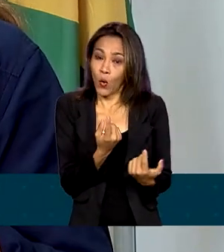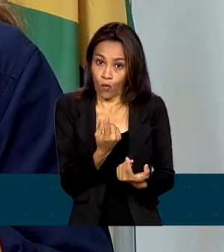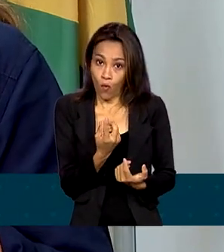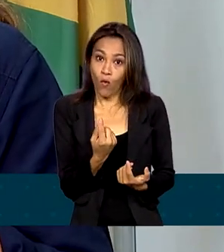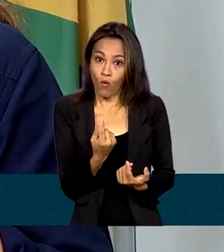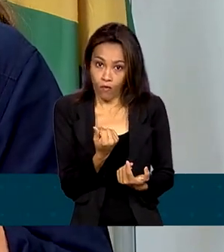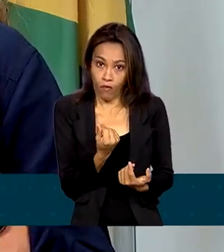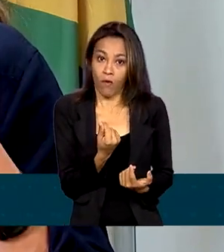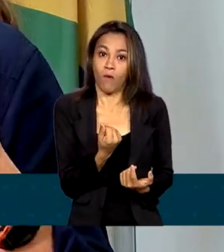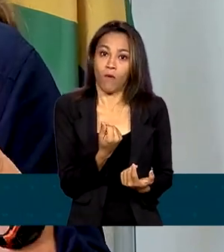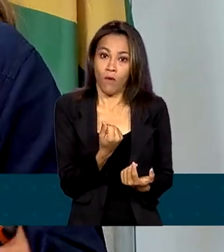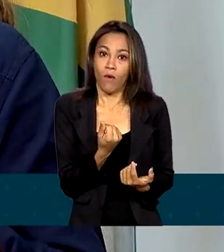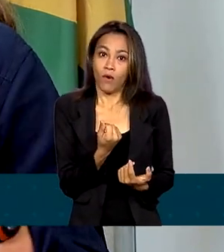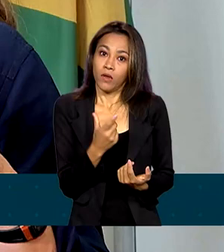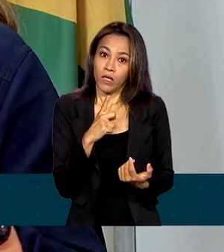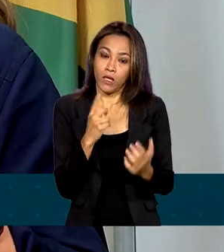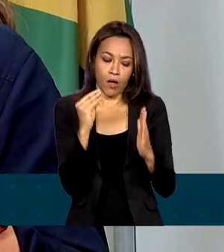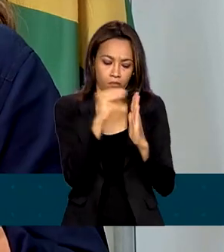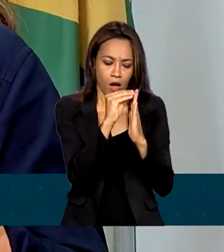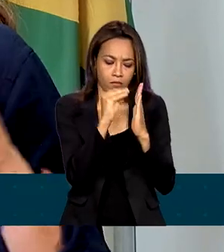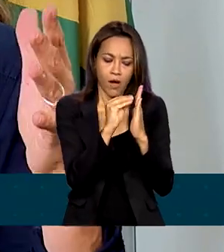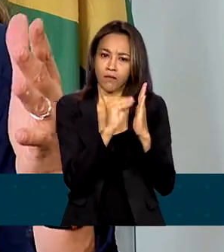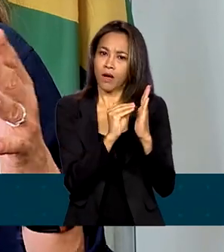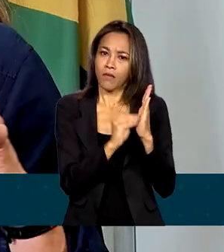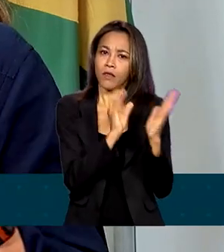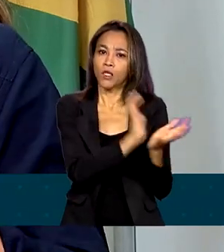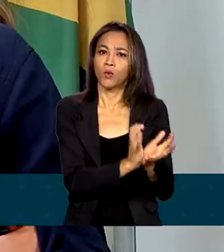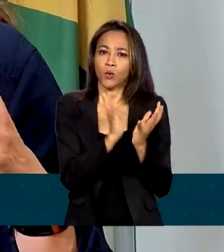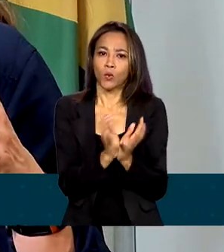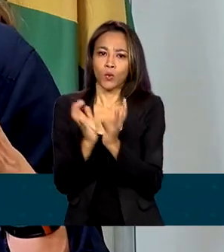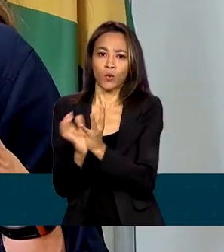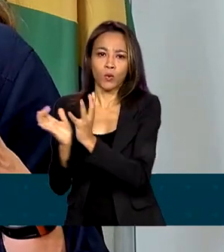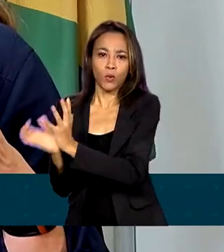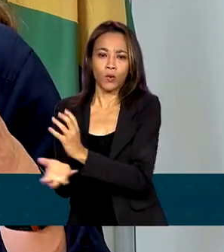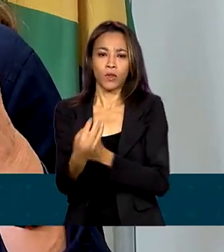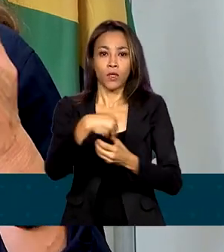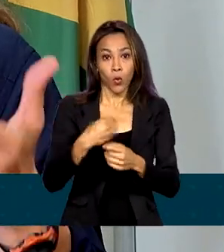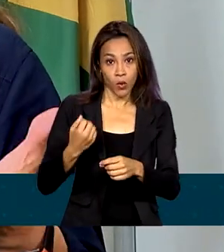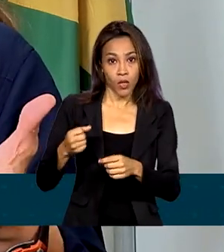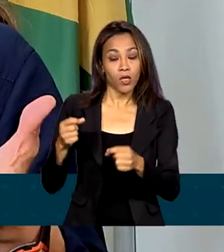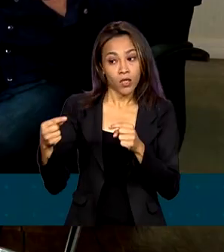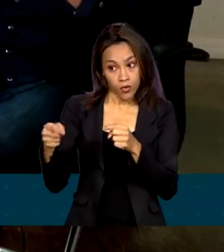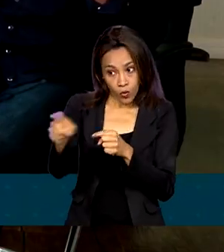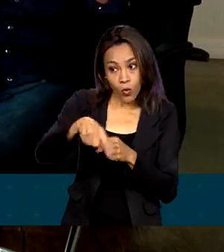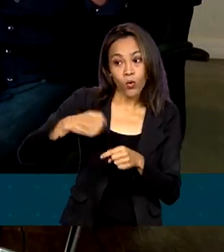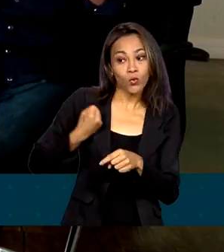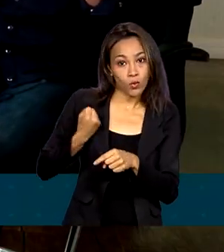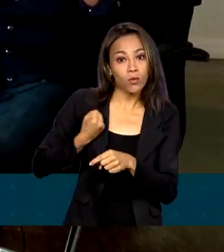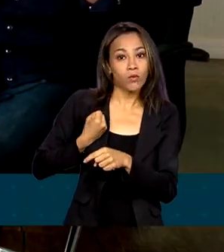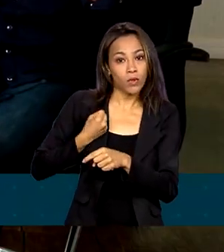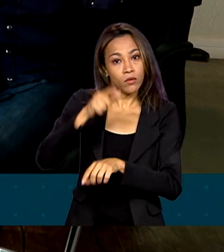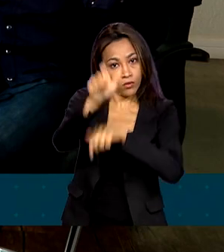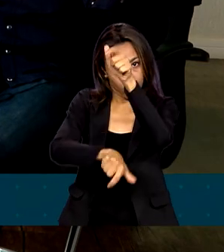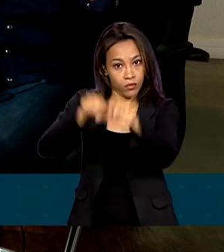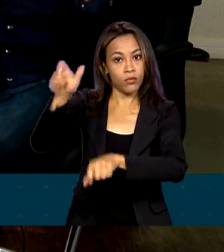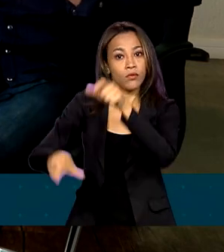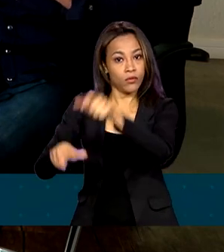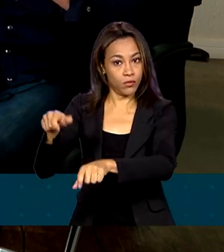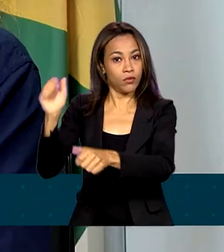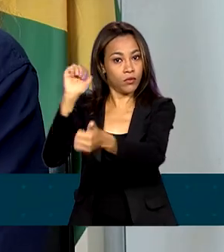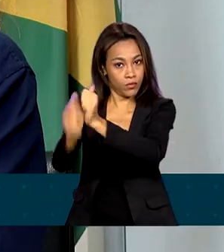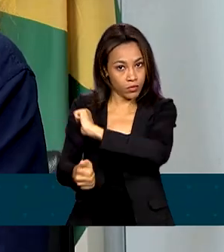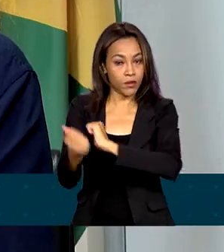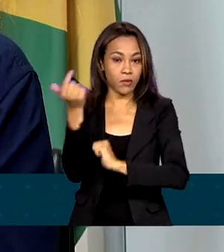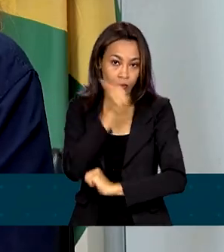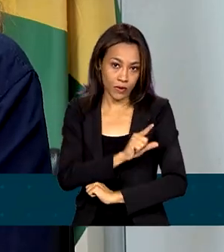que se espera dentro do número de atletas para serem beneficiados. Fazer com que a gente